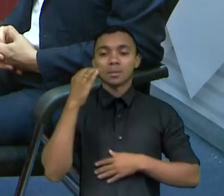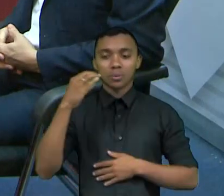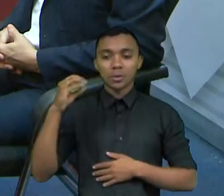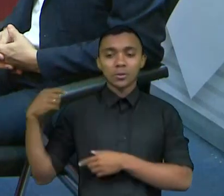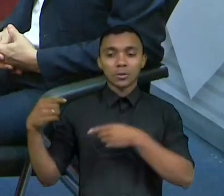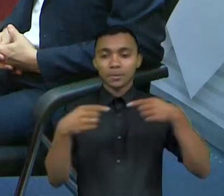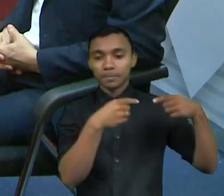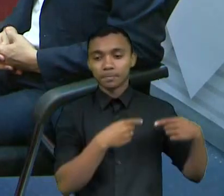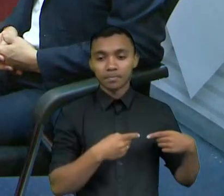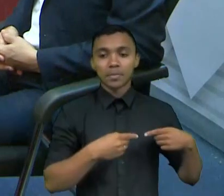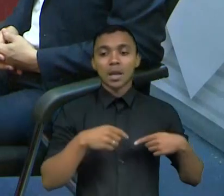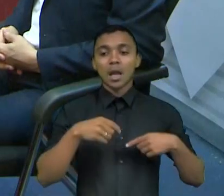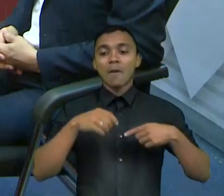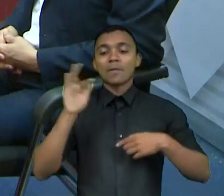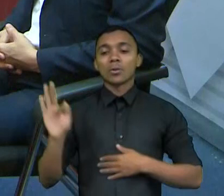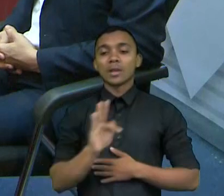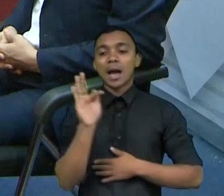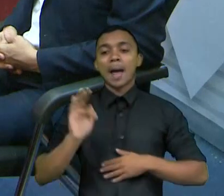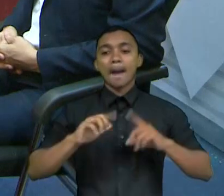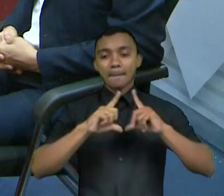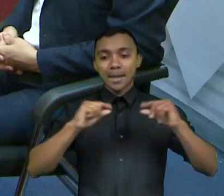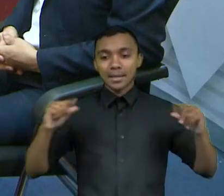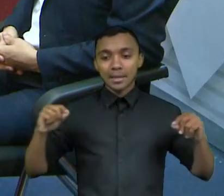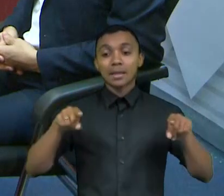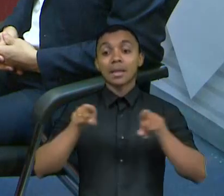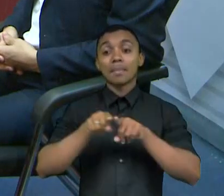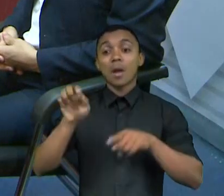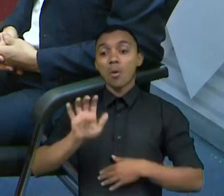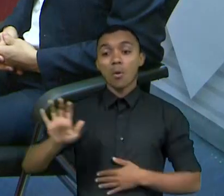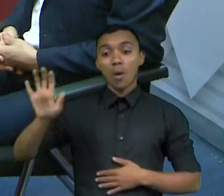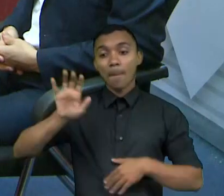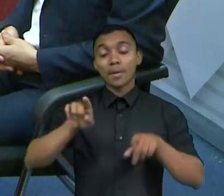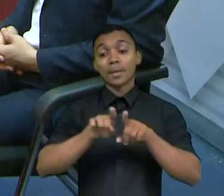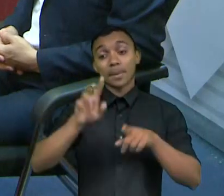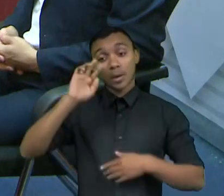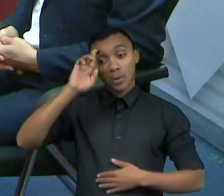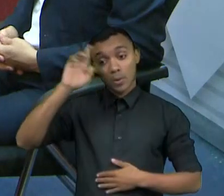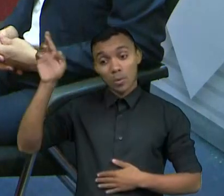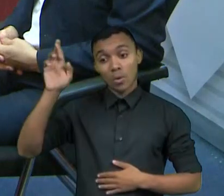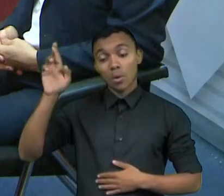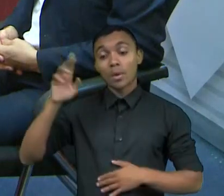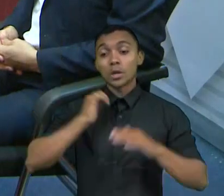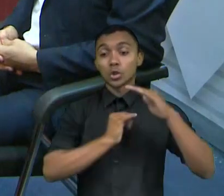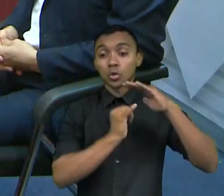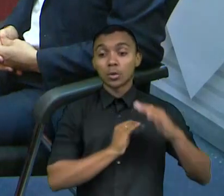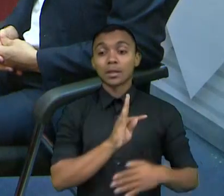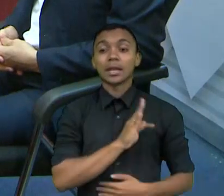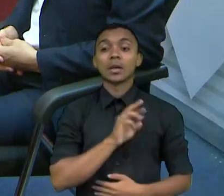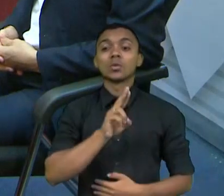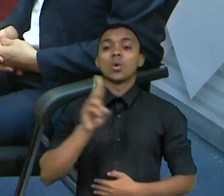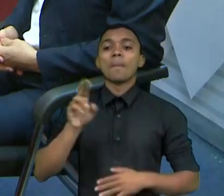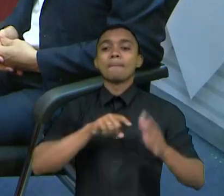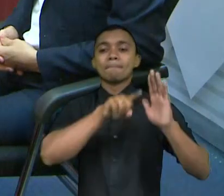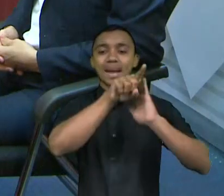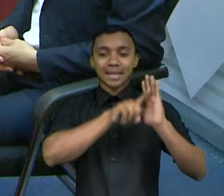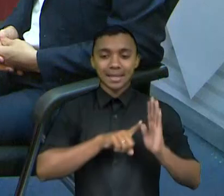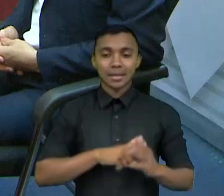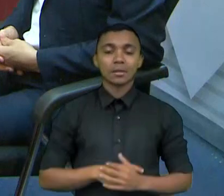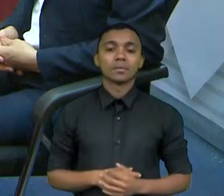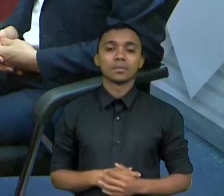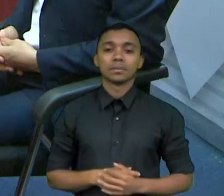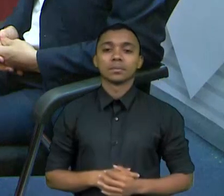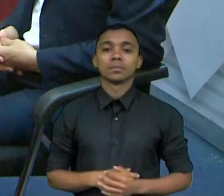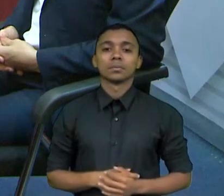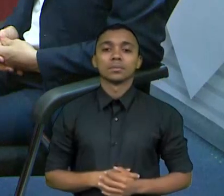mestrando em ciência política pela Universidade de Lisboa e diretor técnico do Instituto Ópnus de Pesquisa. Na